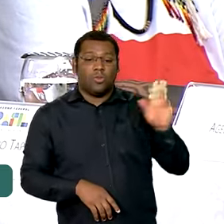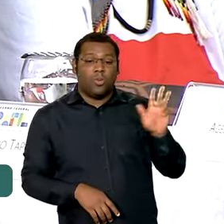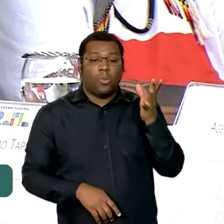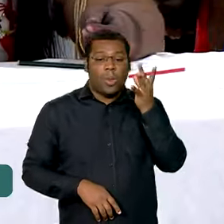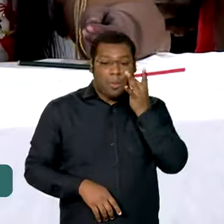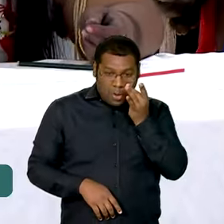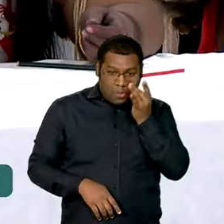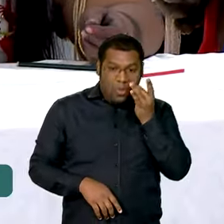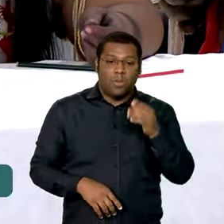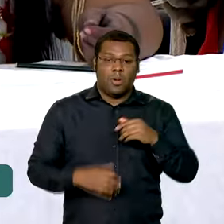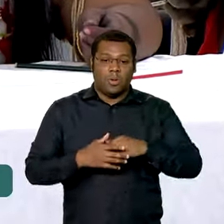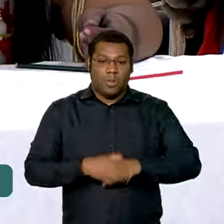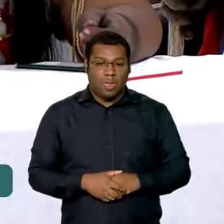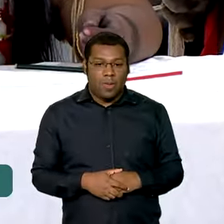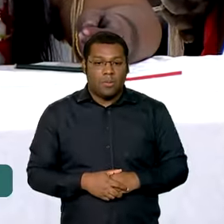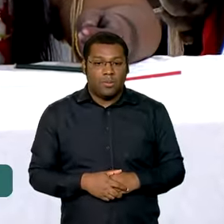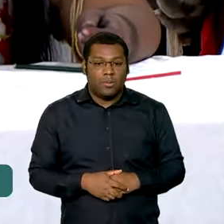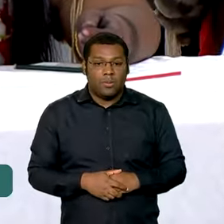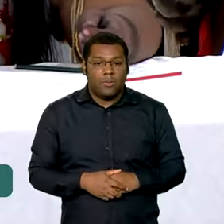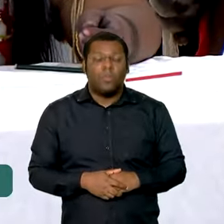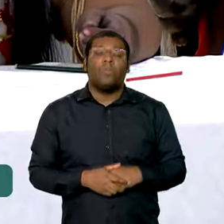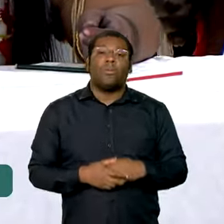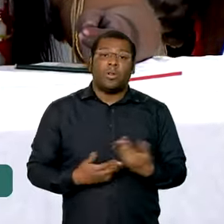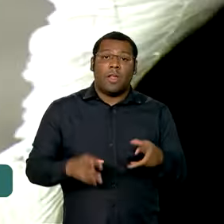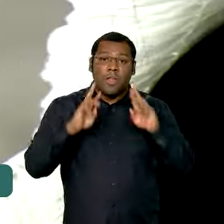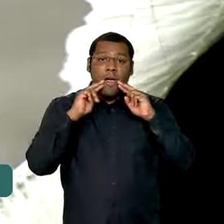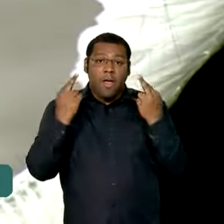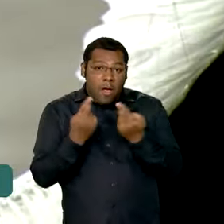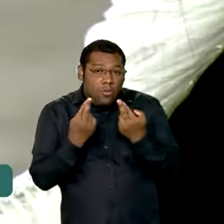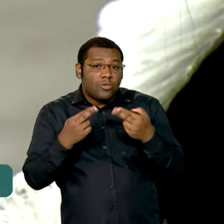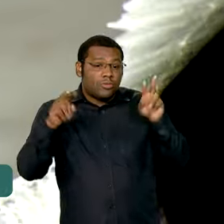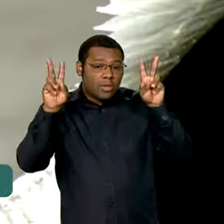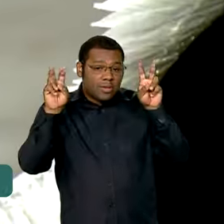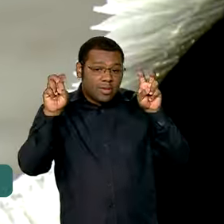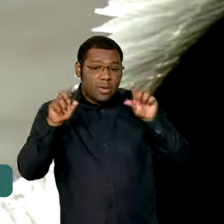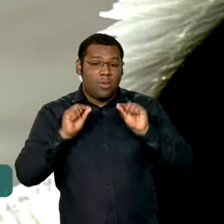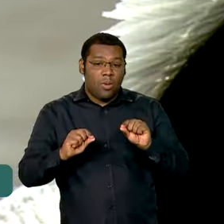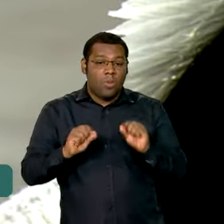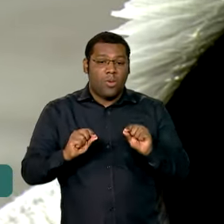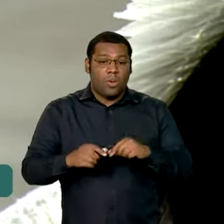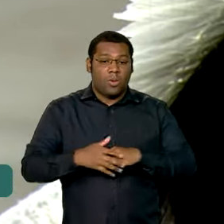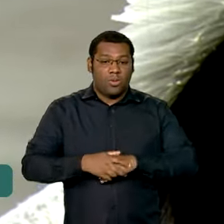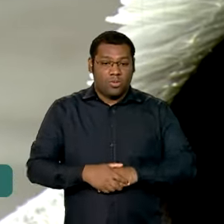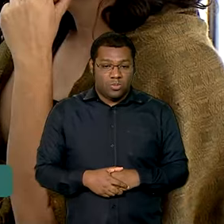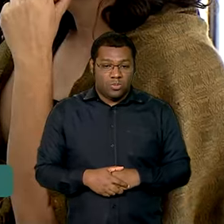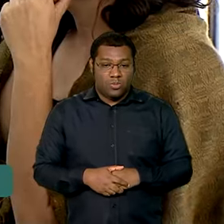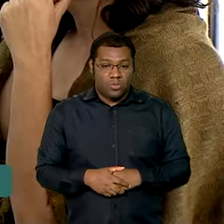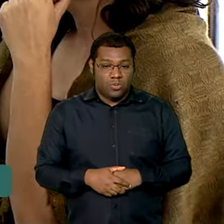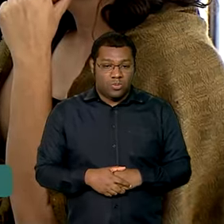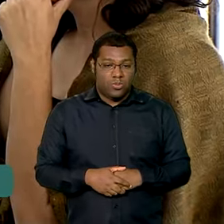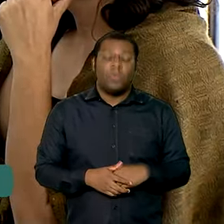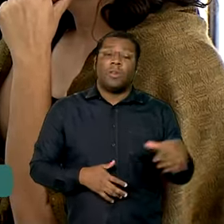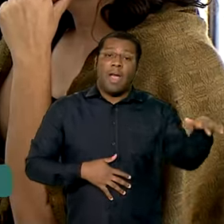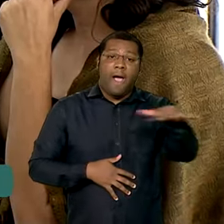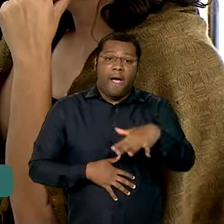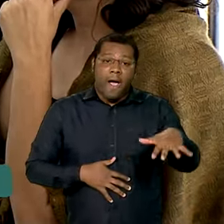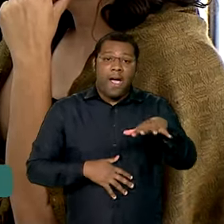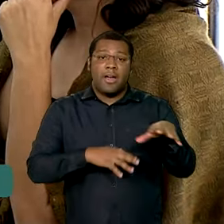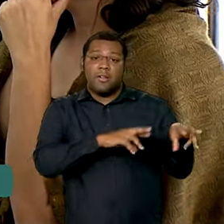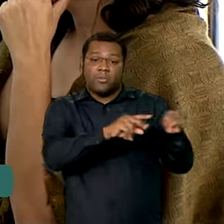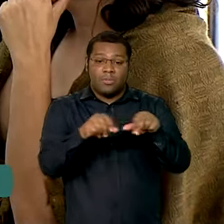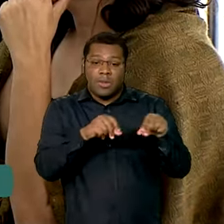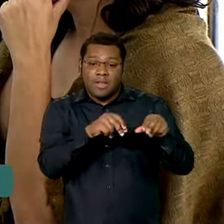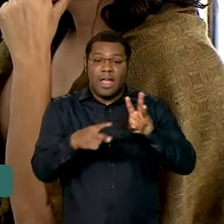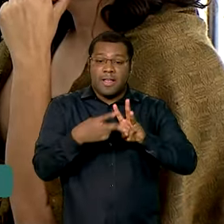governo federal. Entre os pontos tratados durante a reunião, está a conclusão do processo de demarcação de quatro terras indígenas.